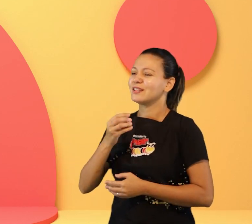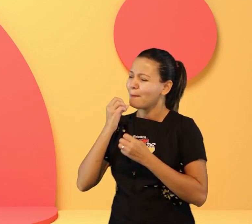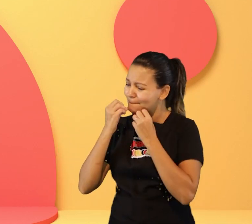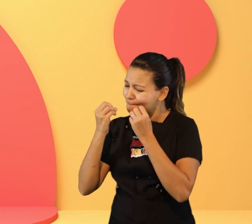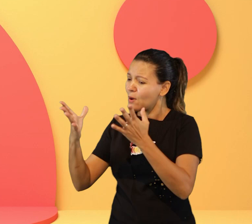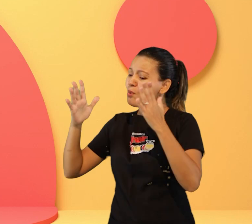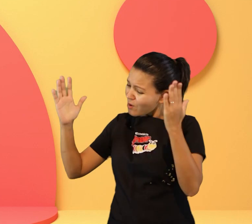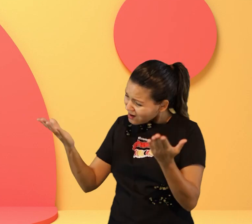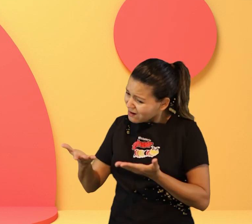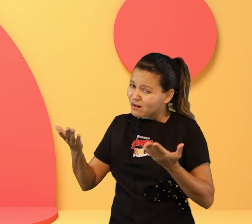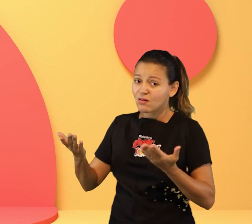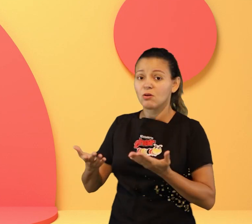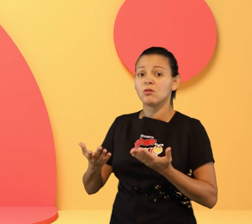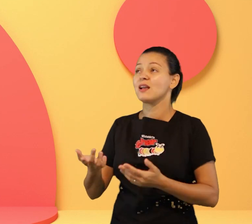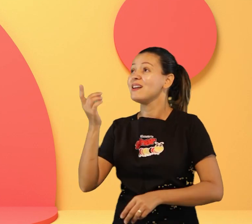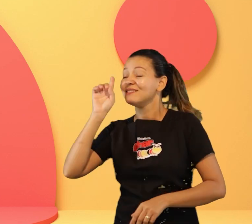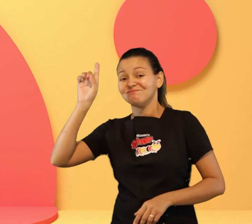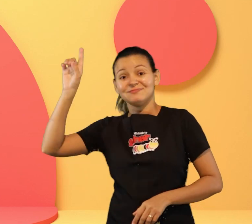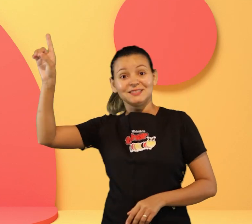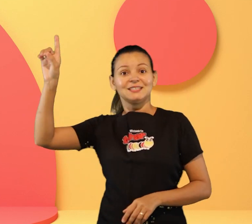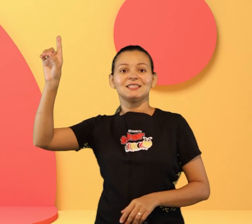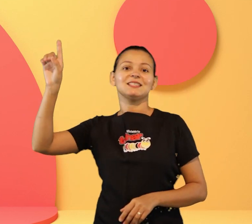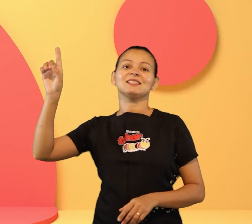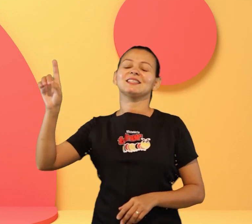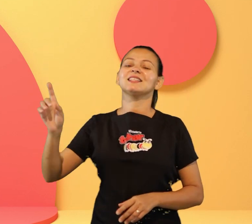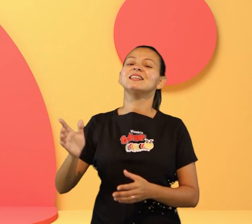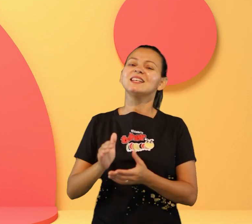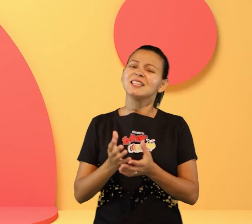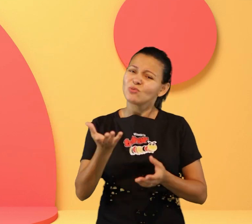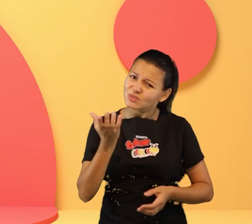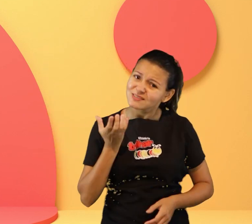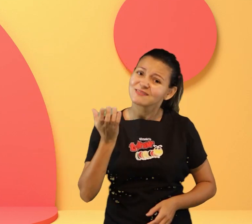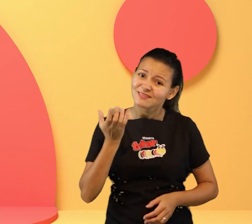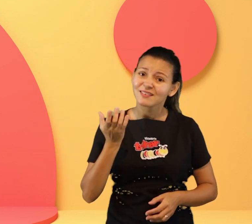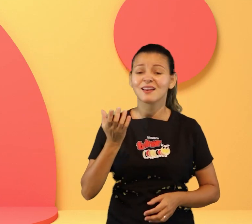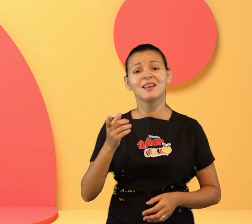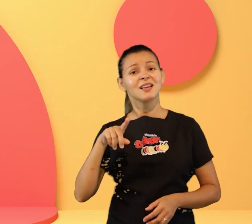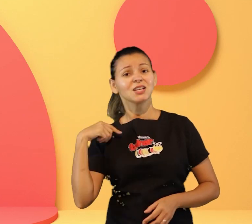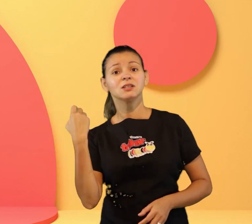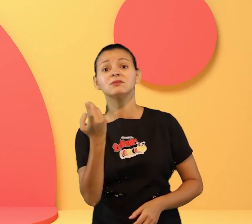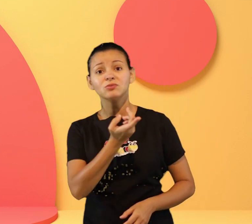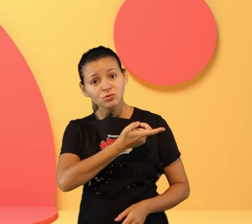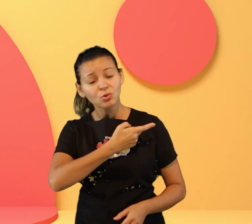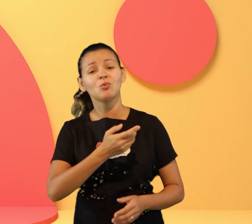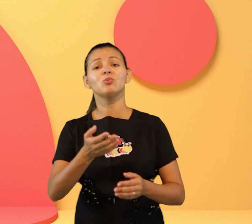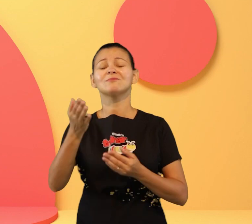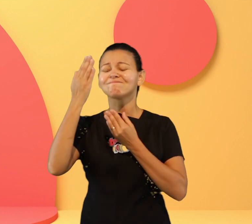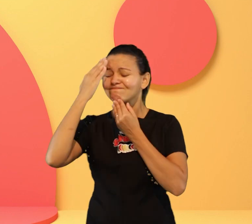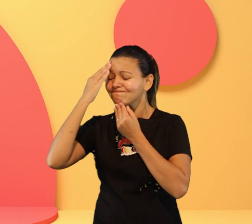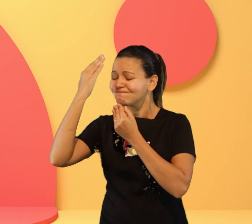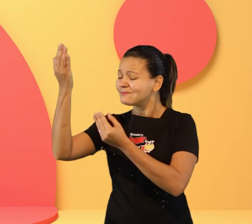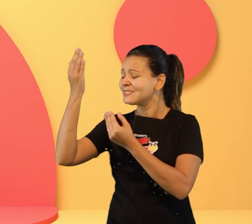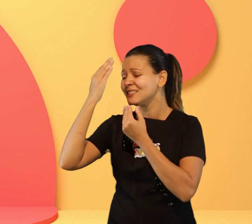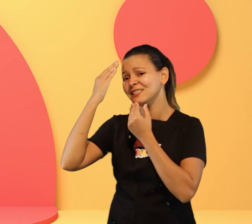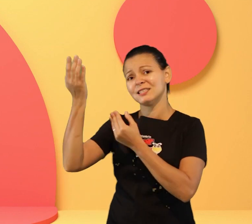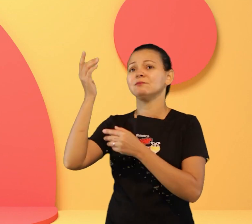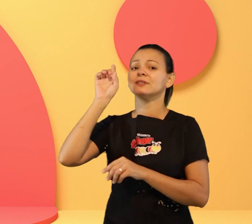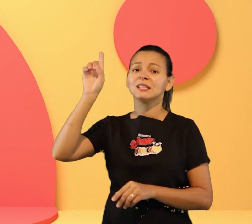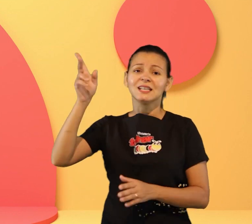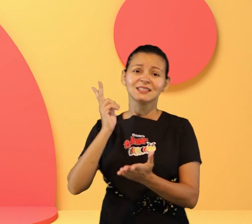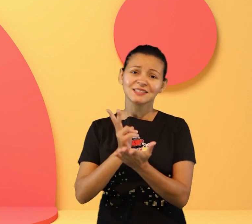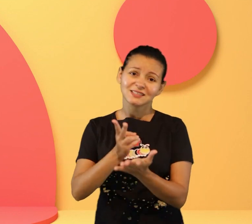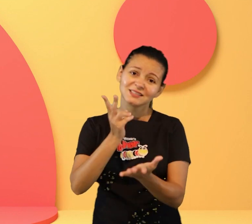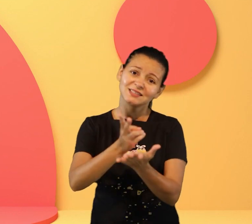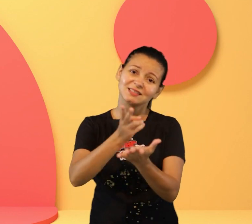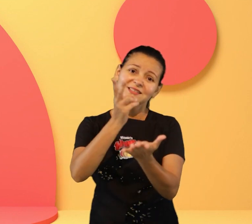eu acho que é isso que Deus espera de mim e de você Jesus espera de mim e de você que nós sejamos gratos não lembra da historinha do